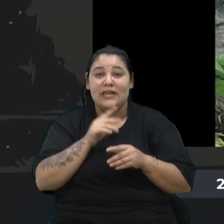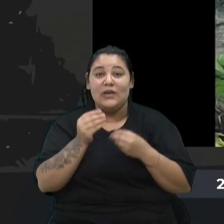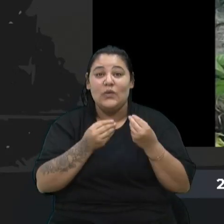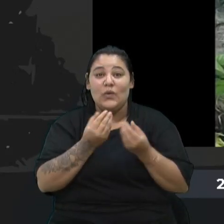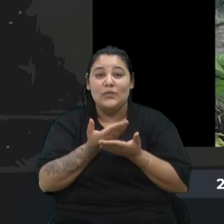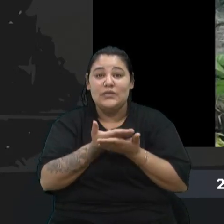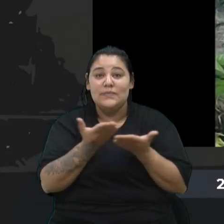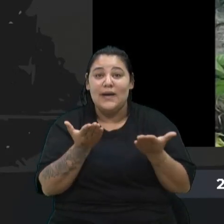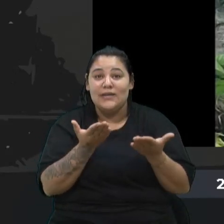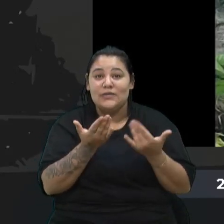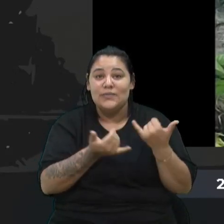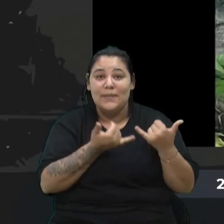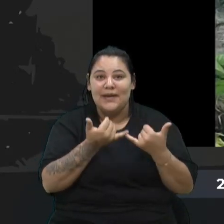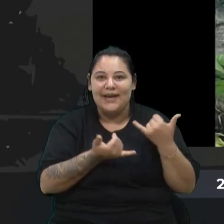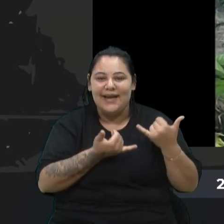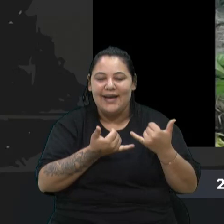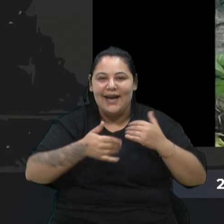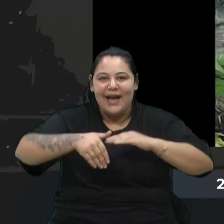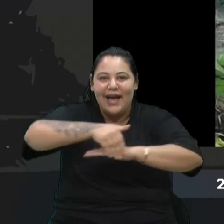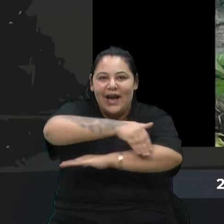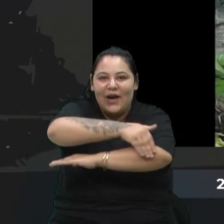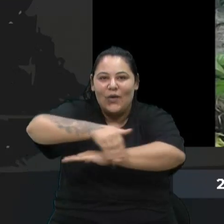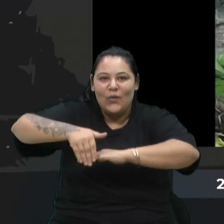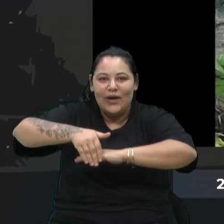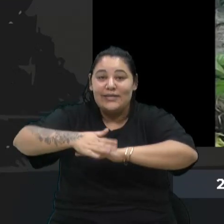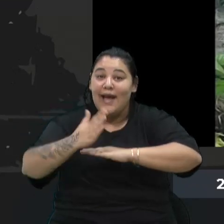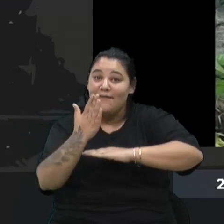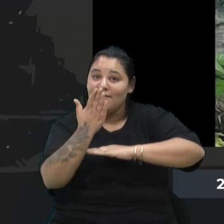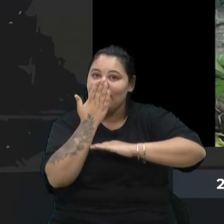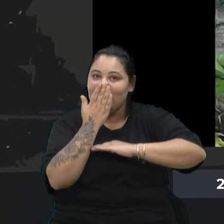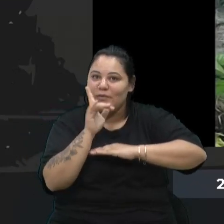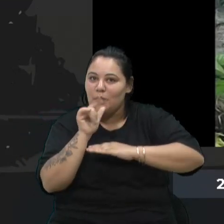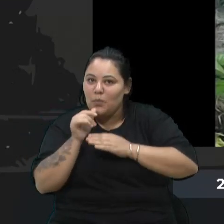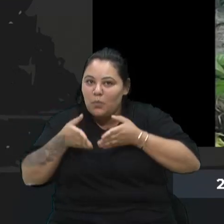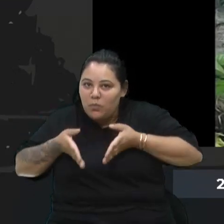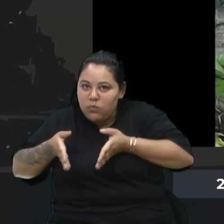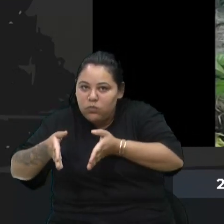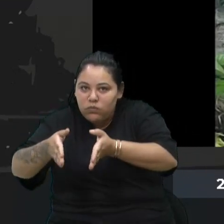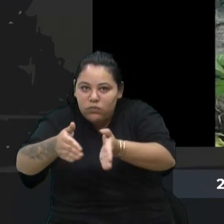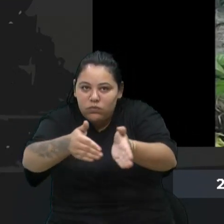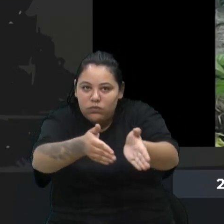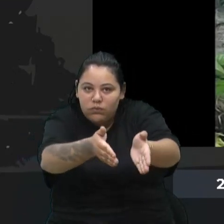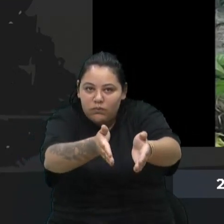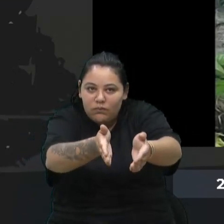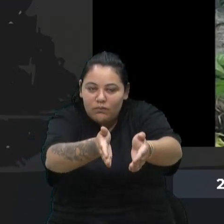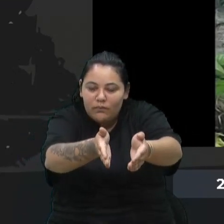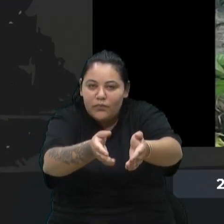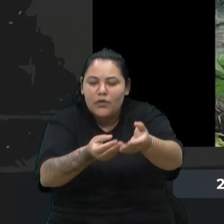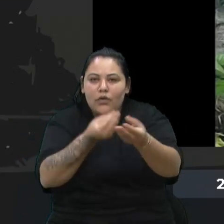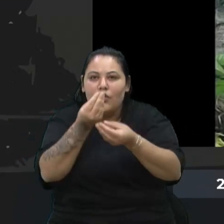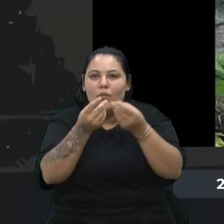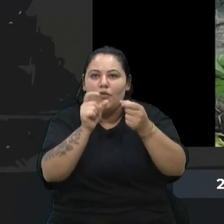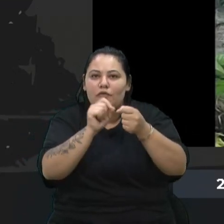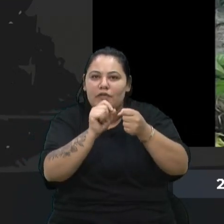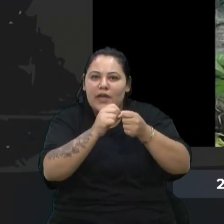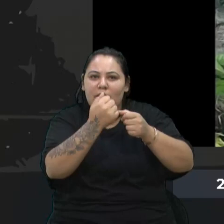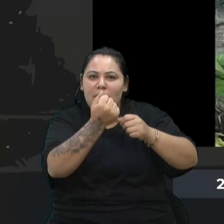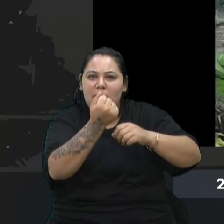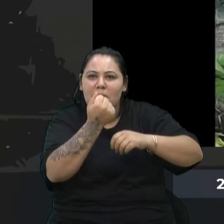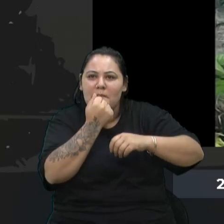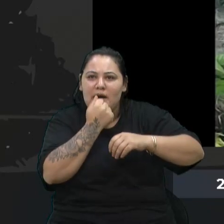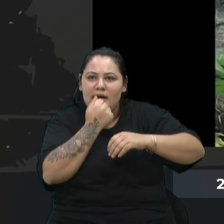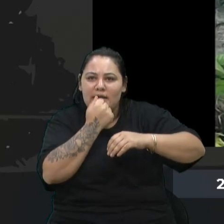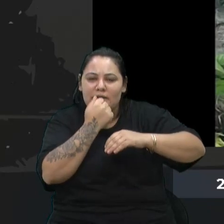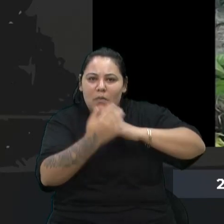brincar a rua na frente do valão. Como foi feita essa contenção? Antes,